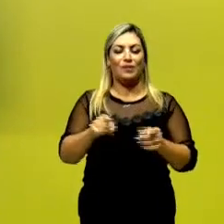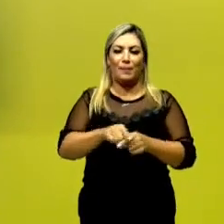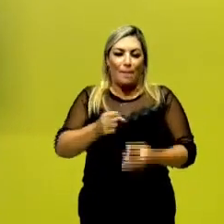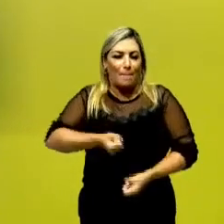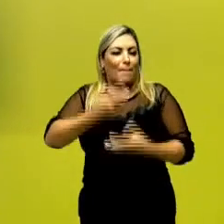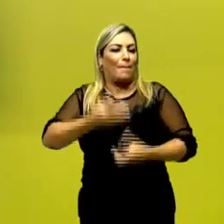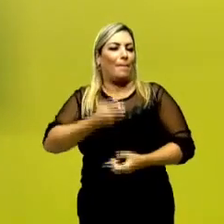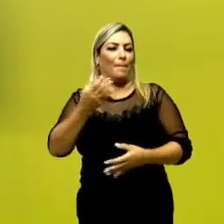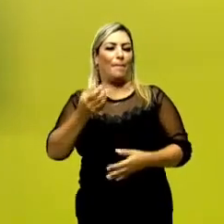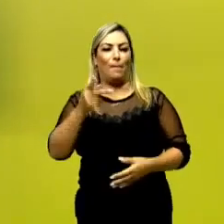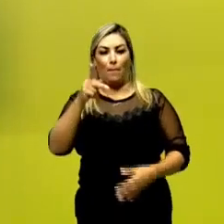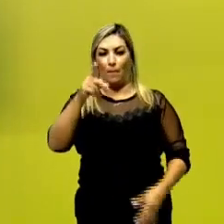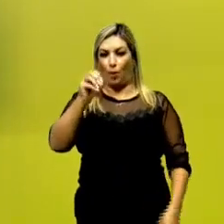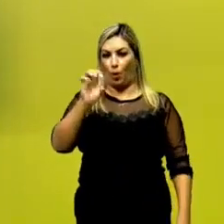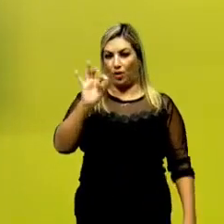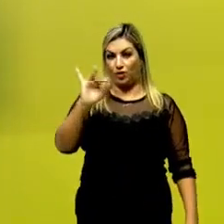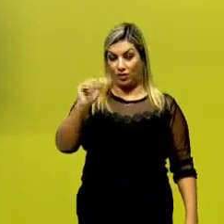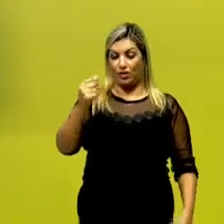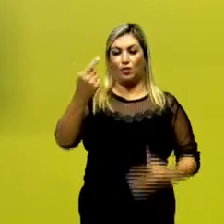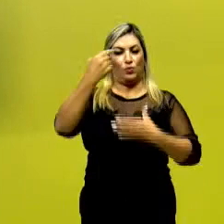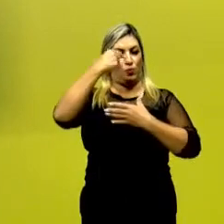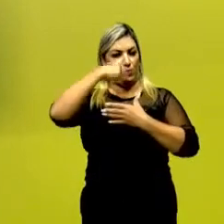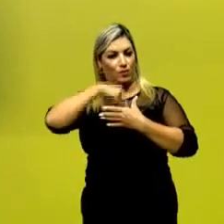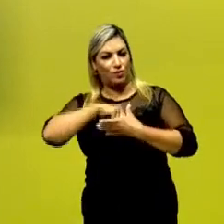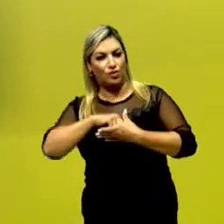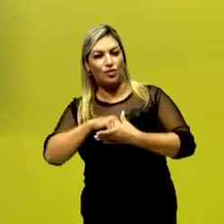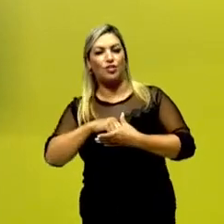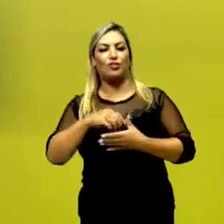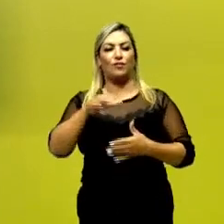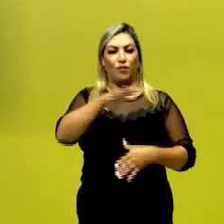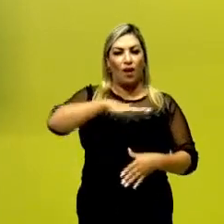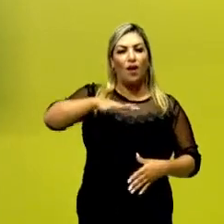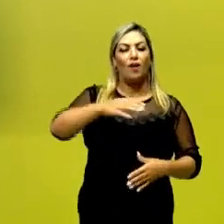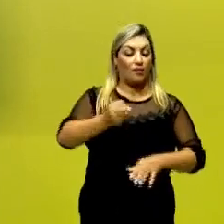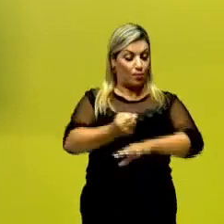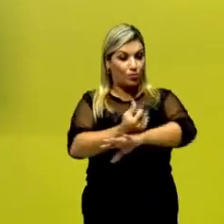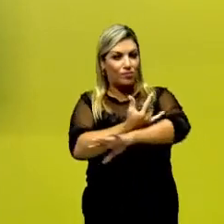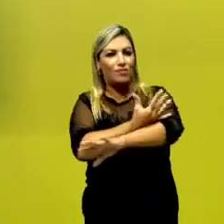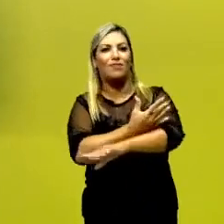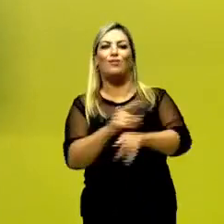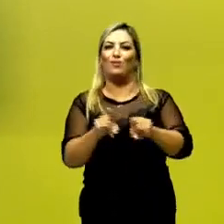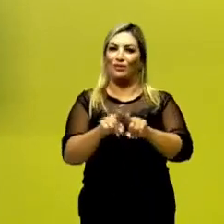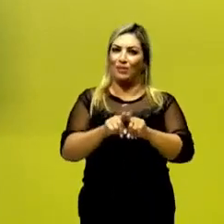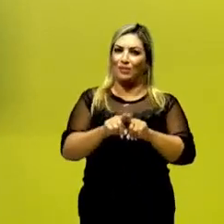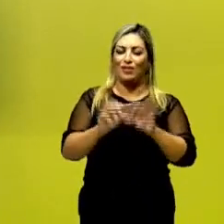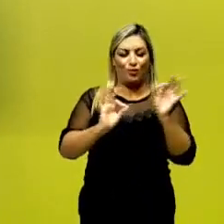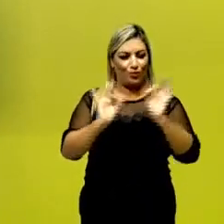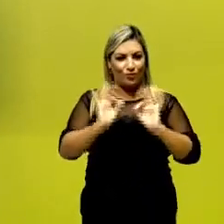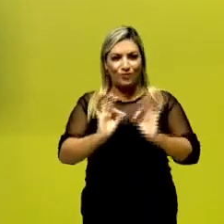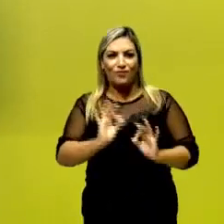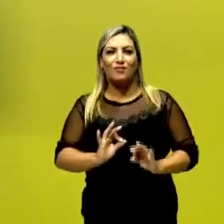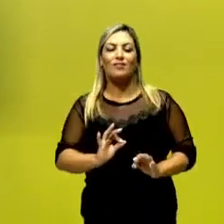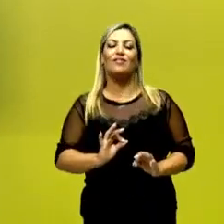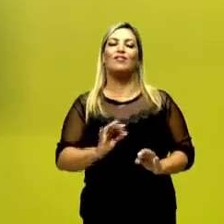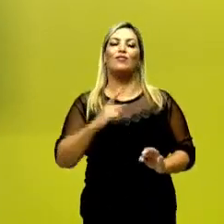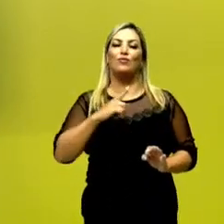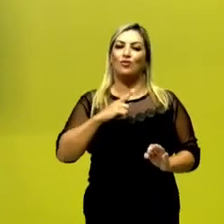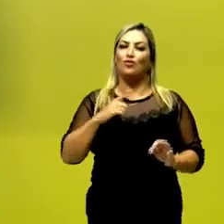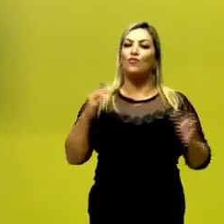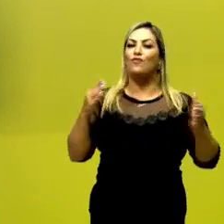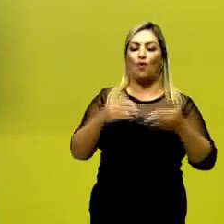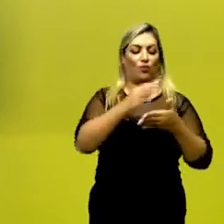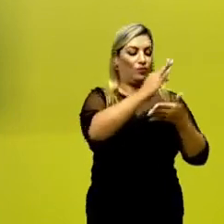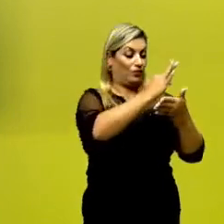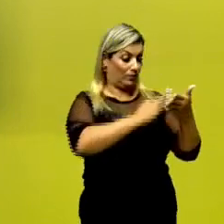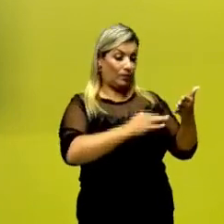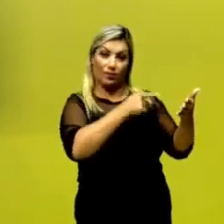que vai demonstrar a subjetividade, o lado poético, as emoções e a elaboração de um determinado